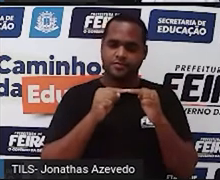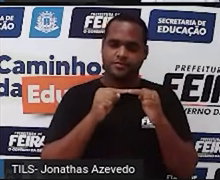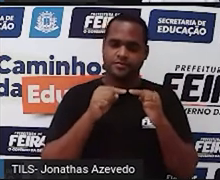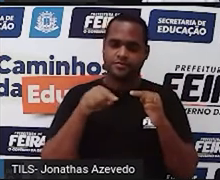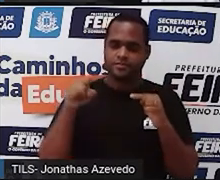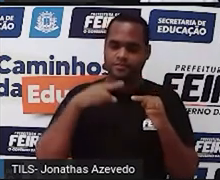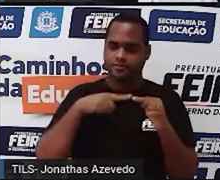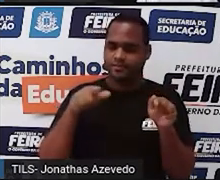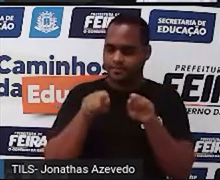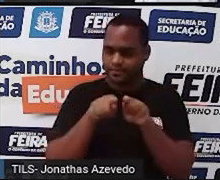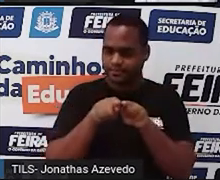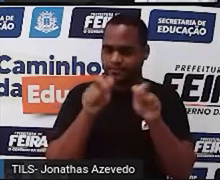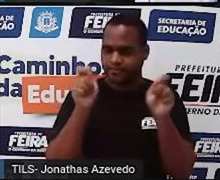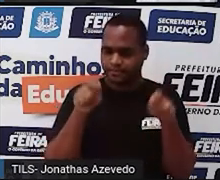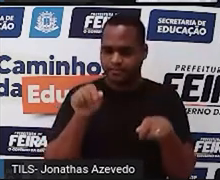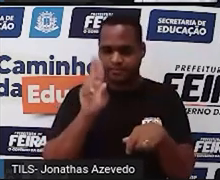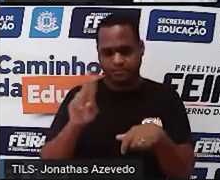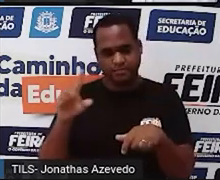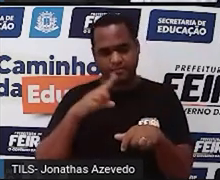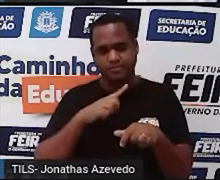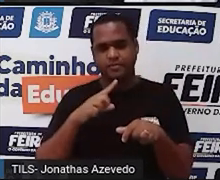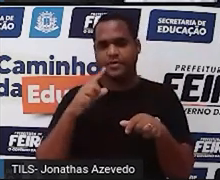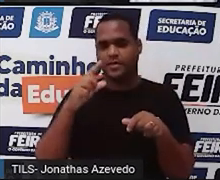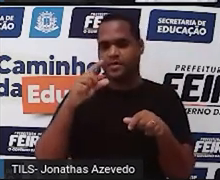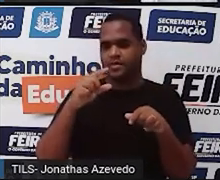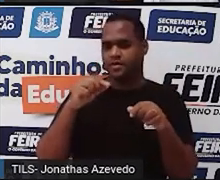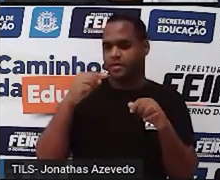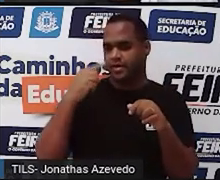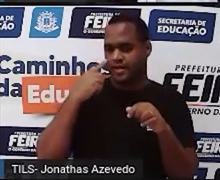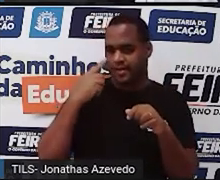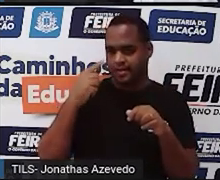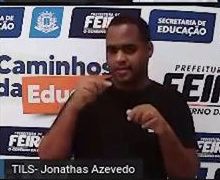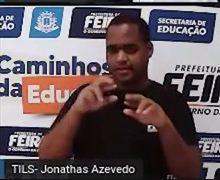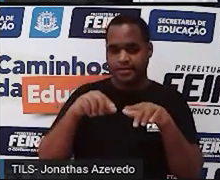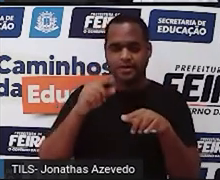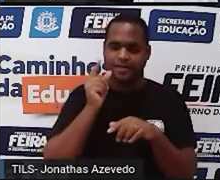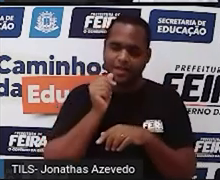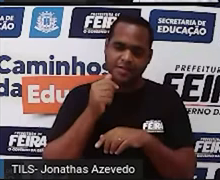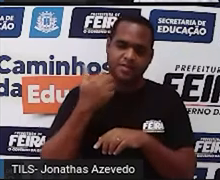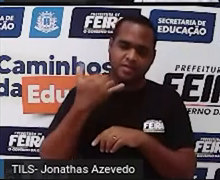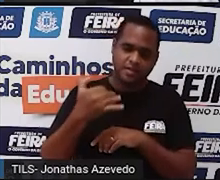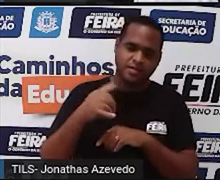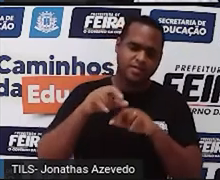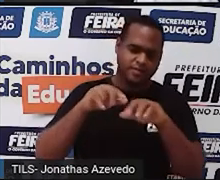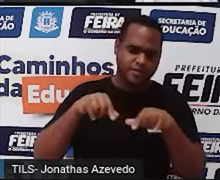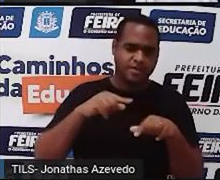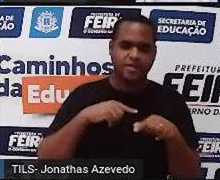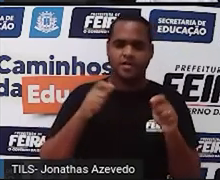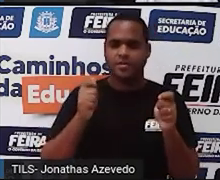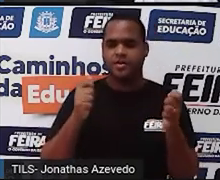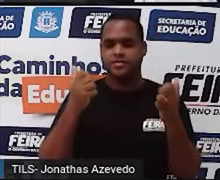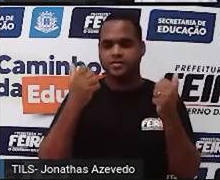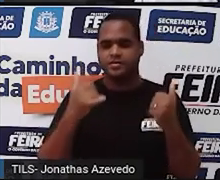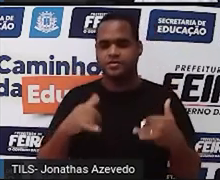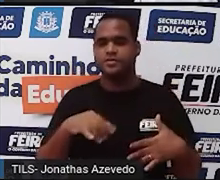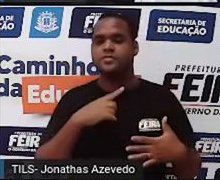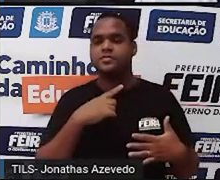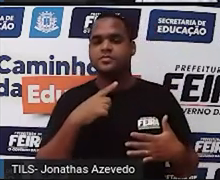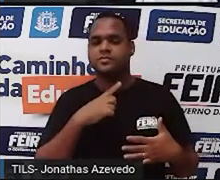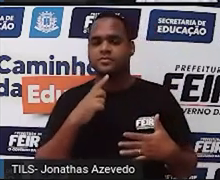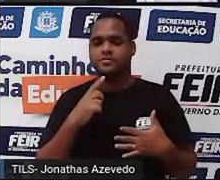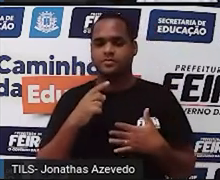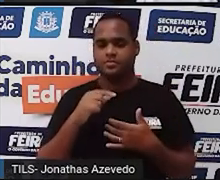também já pode fazer uso do seu caderno, do seu lápis, da sua caneta. Pra fazer rascunhos, né?